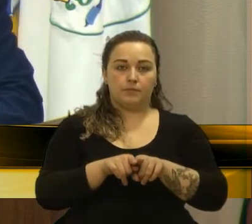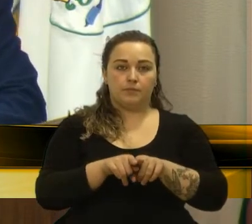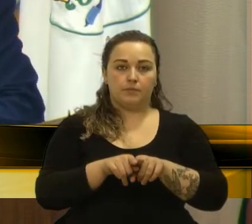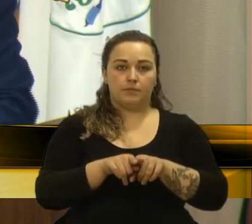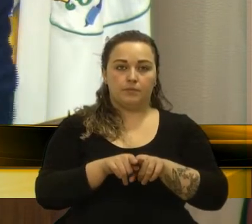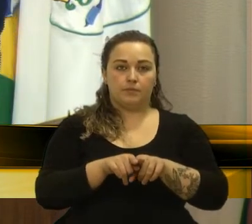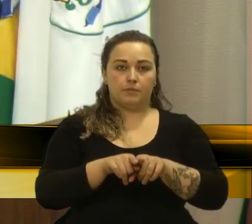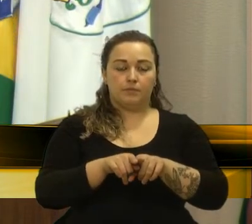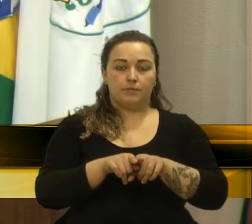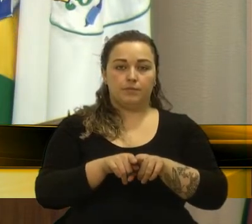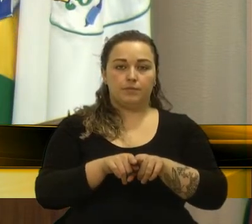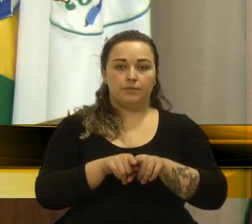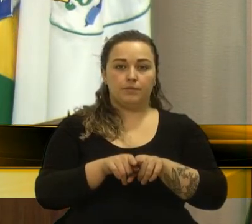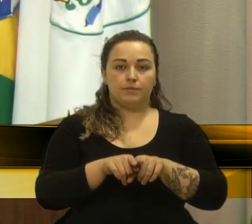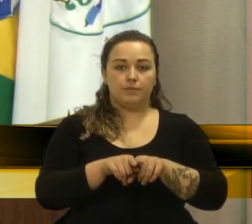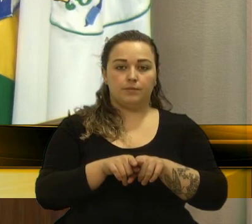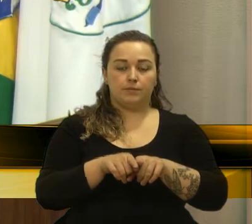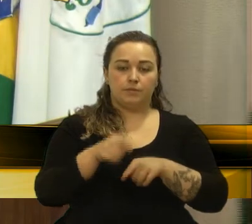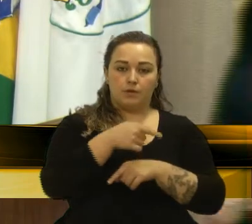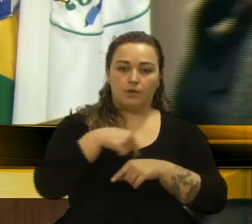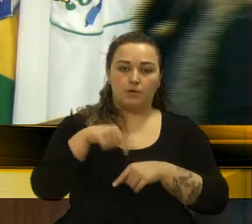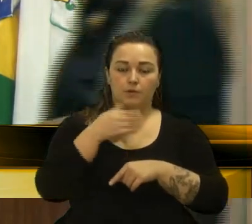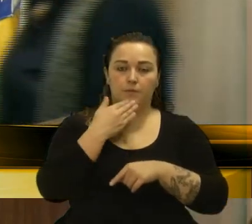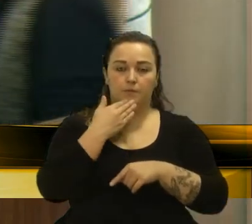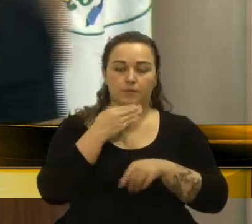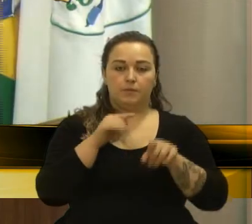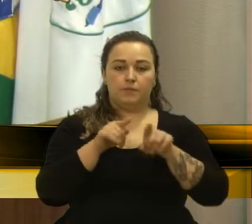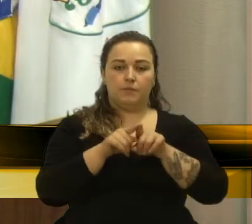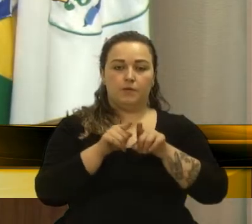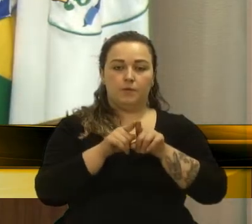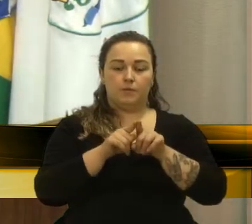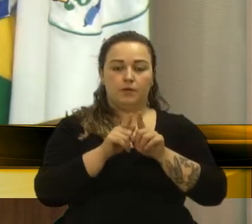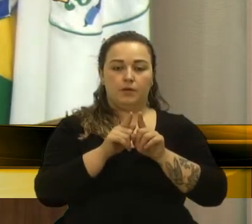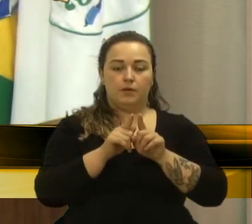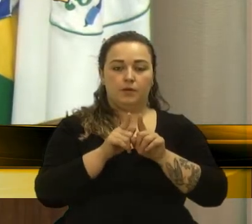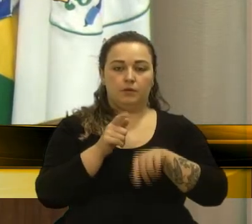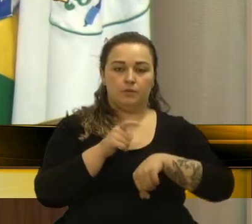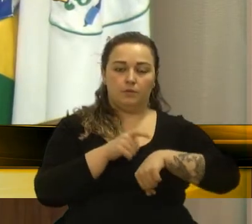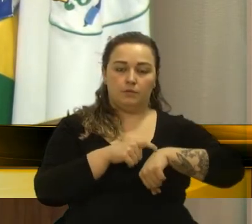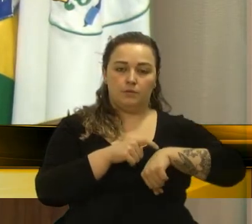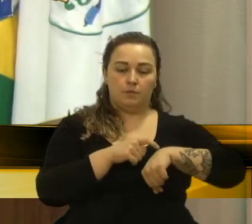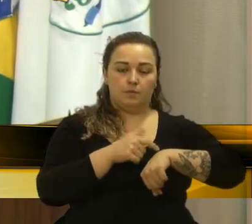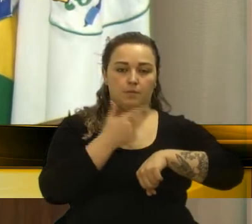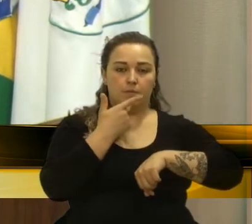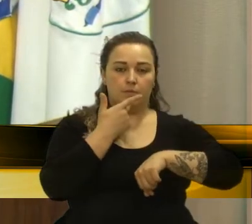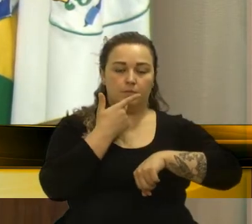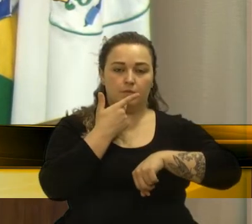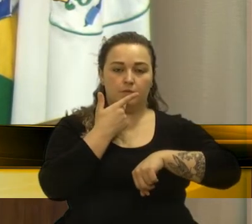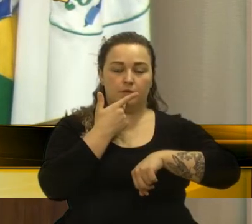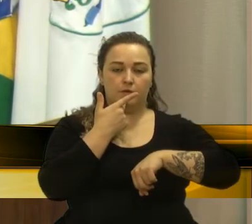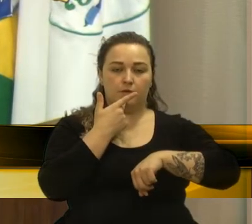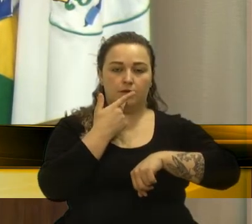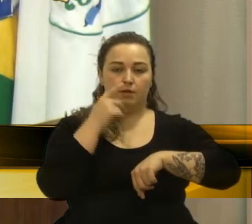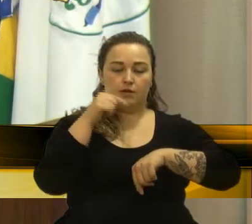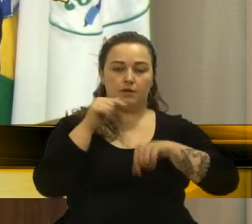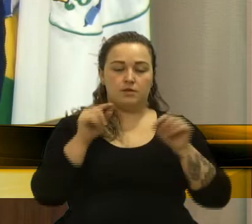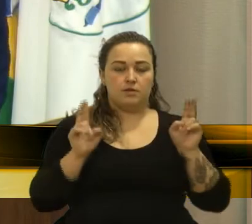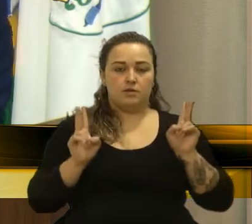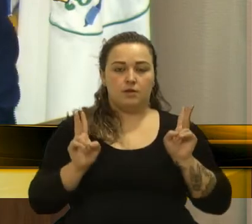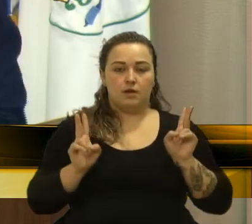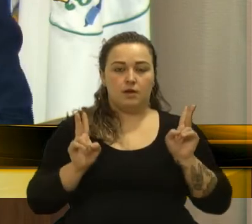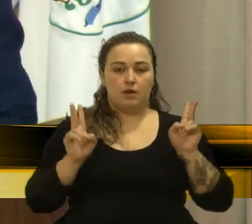Também, nós pedimos um espaço para falar sobre esta frente